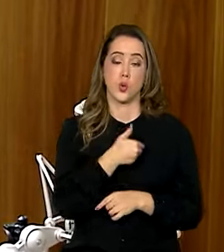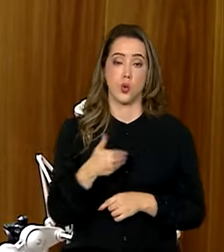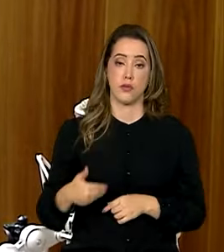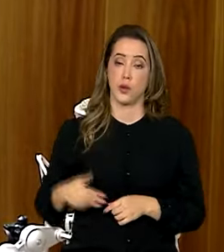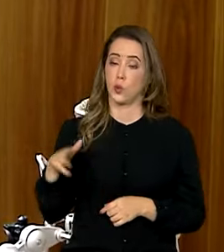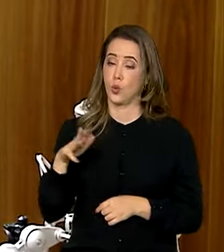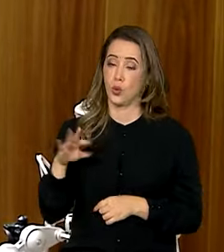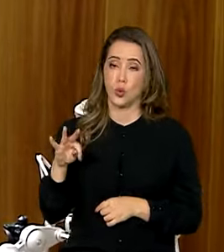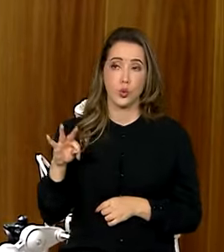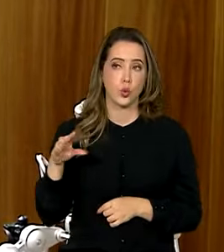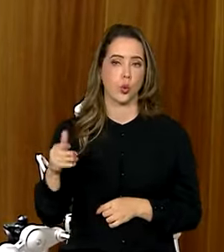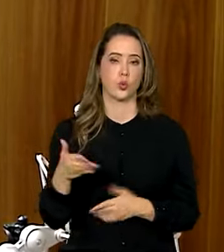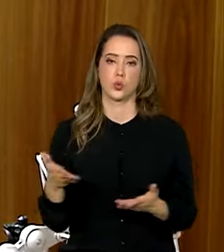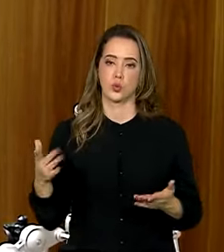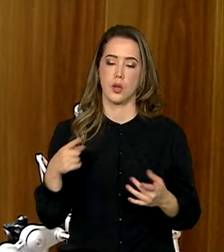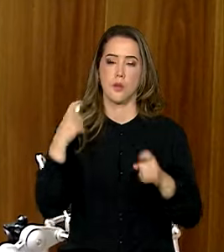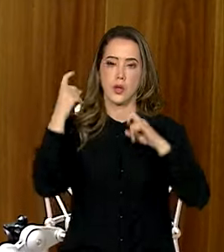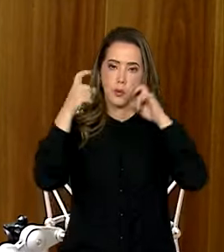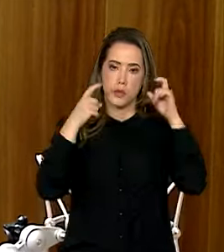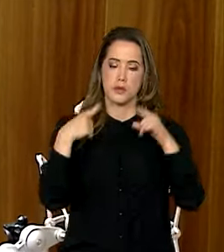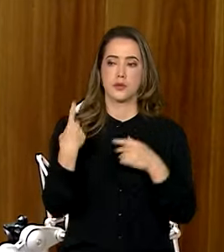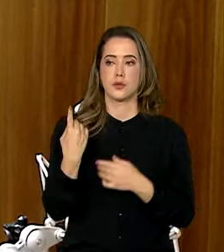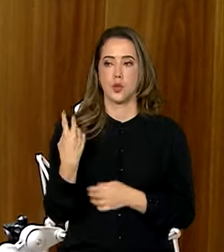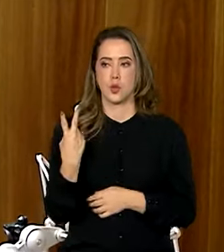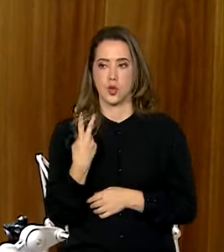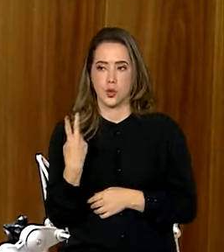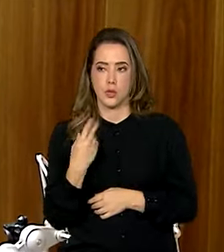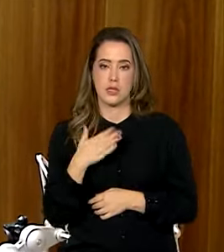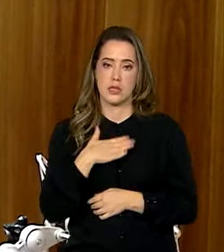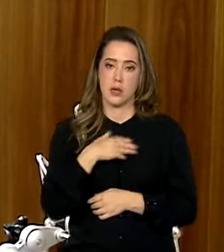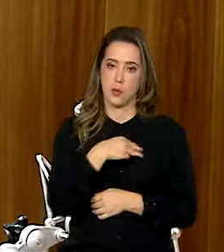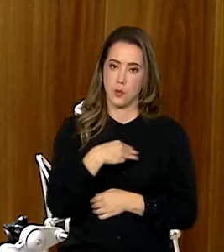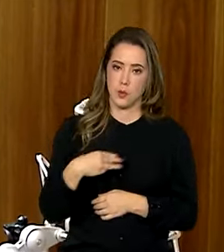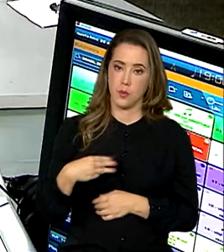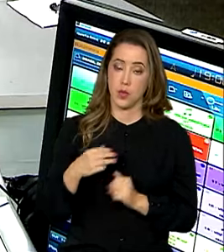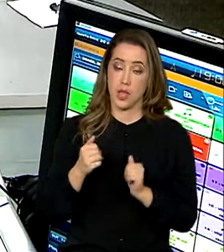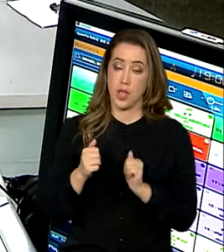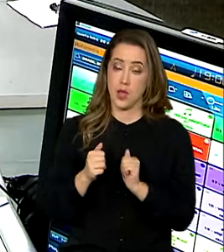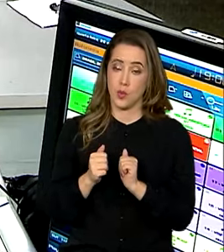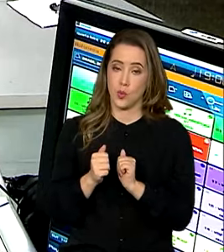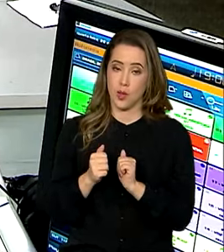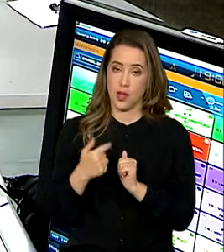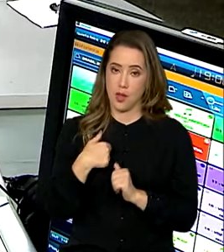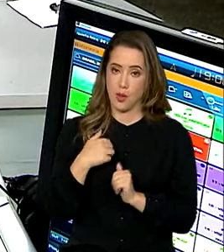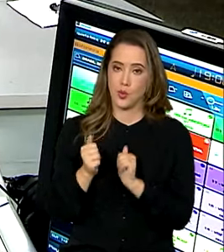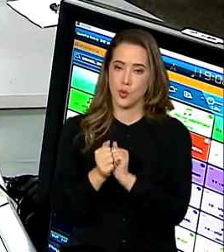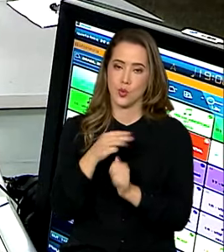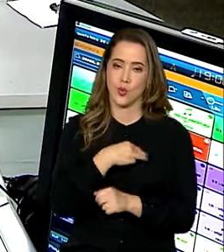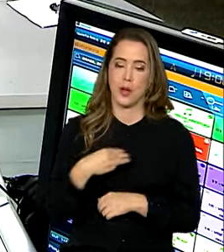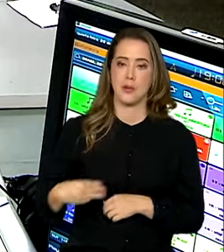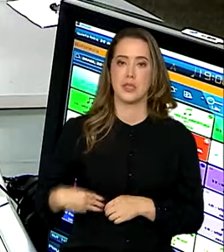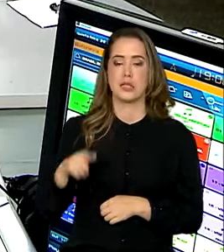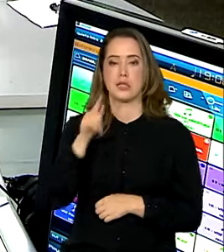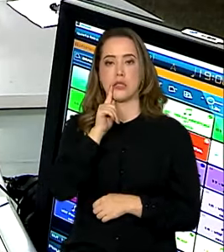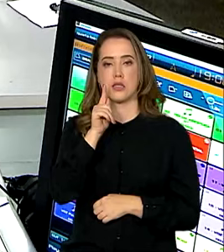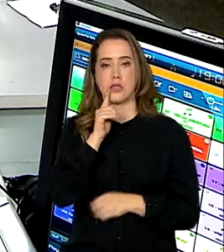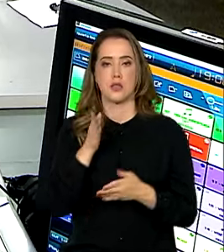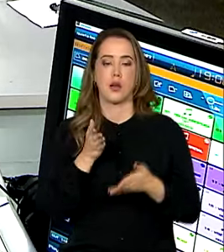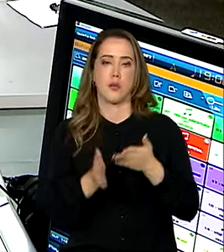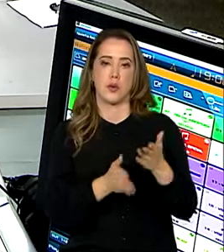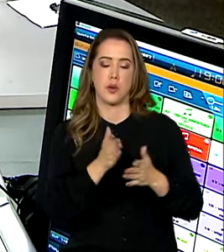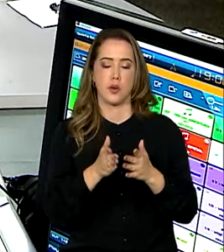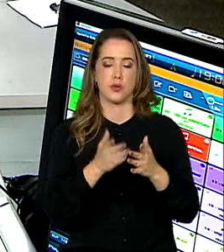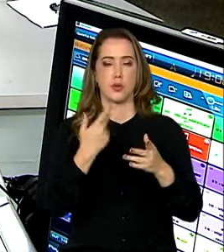todo. E por isso estamos, eu e a ministra Nízia, já trabalhando para pensar também, além desse apoio psicossocial para as mães,